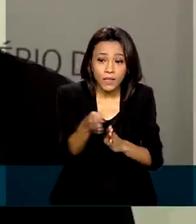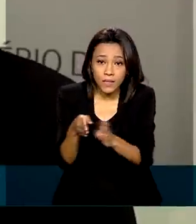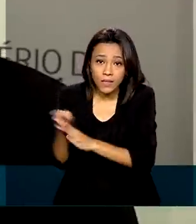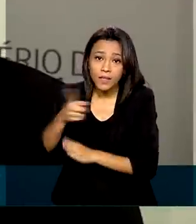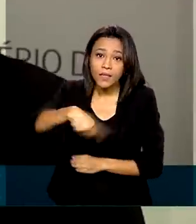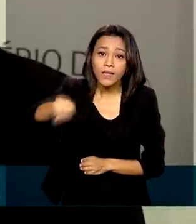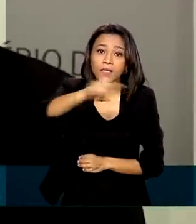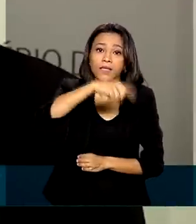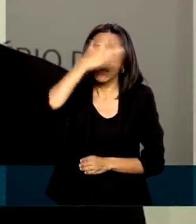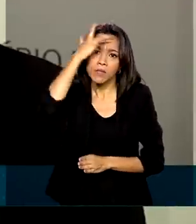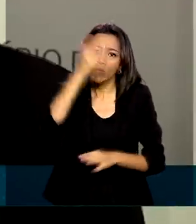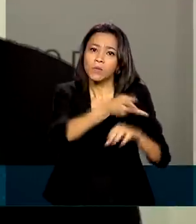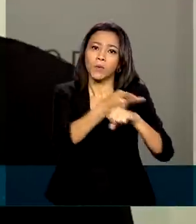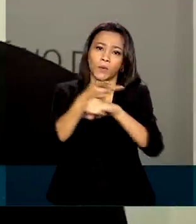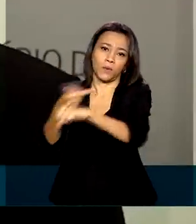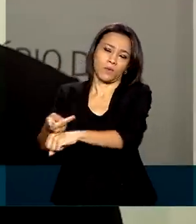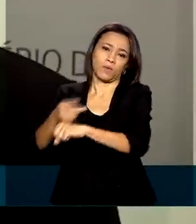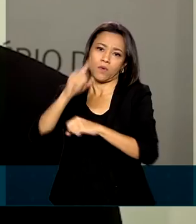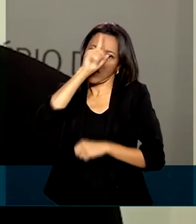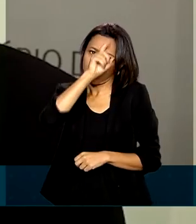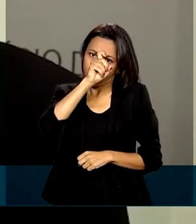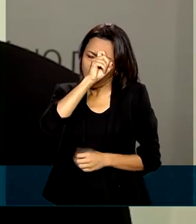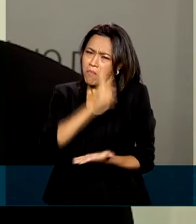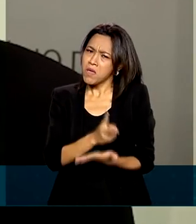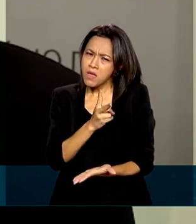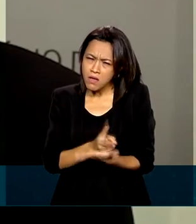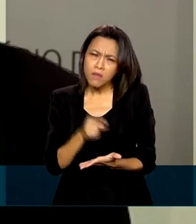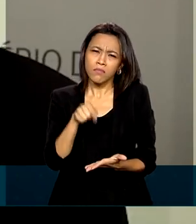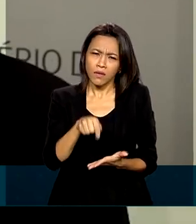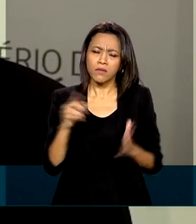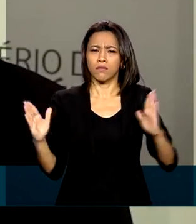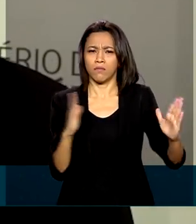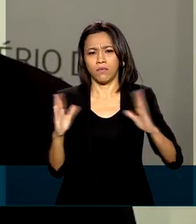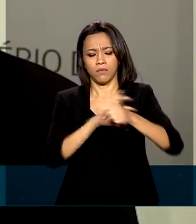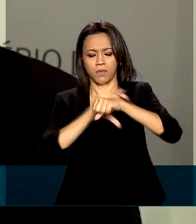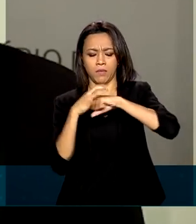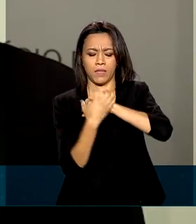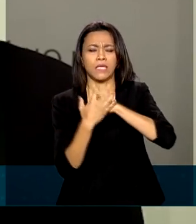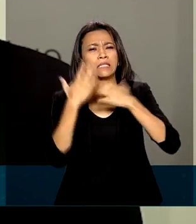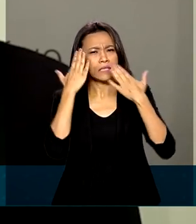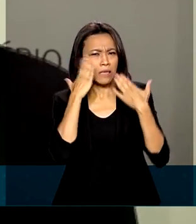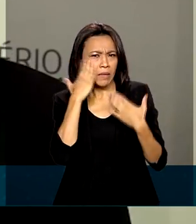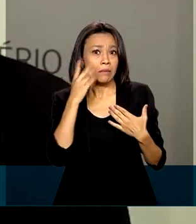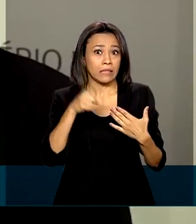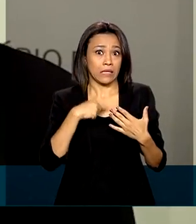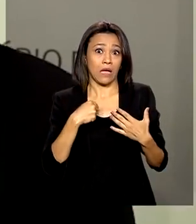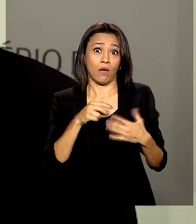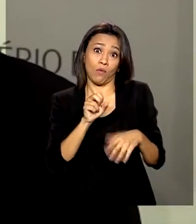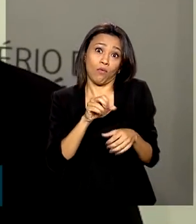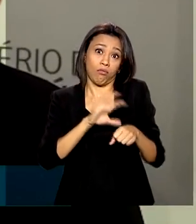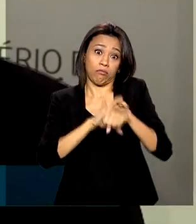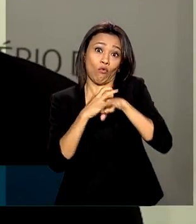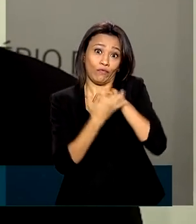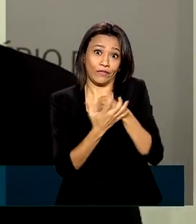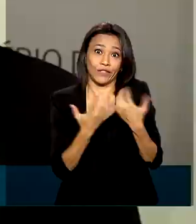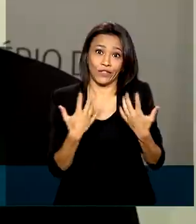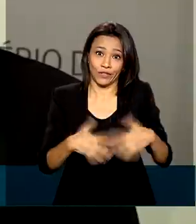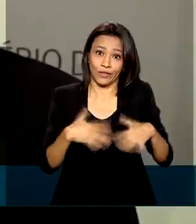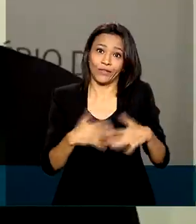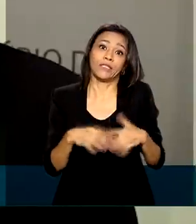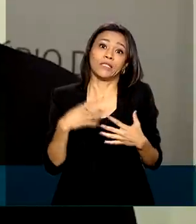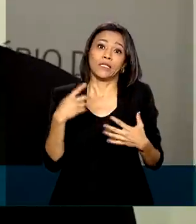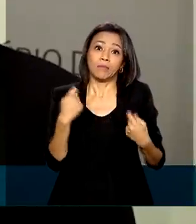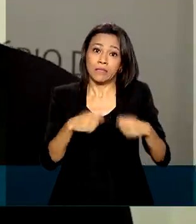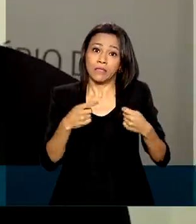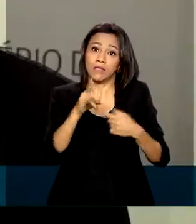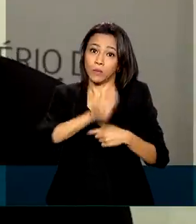que procure o posto de saúde, mesmo em época de pandemia. Sabemos que estamos com Covid-19, é fundamental o uso da